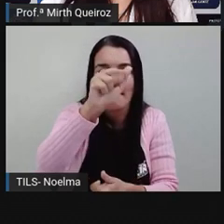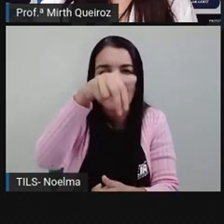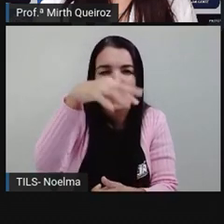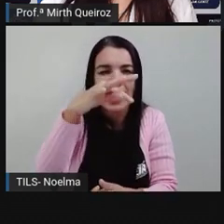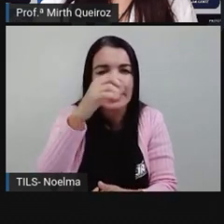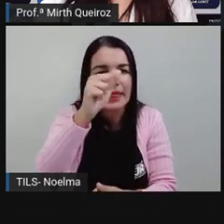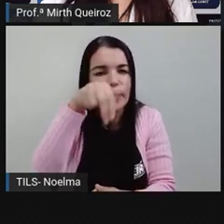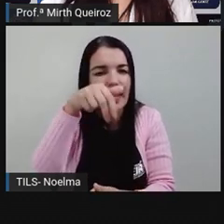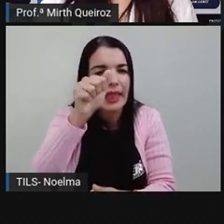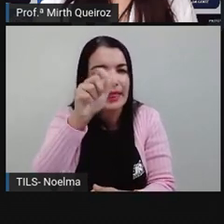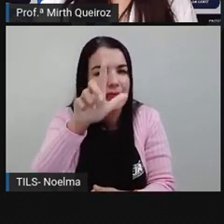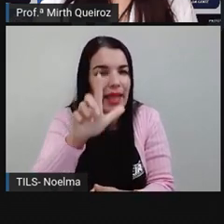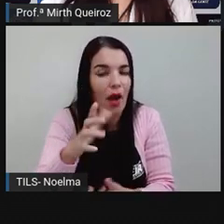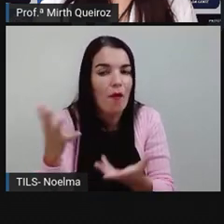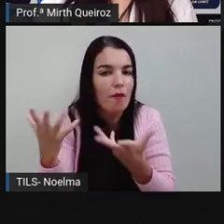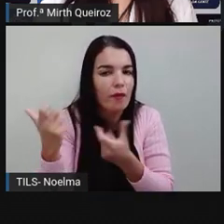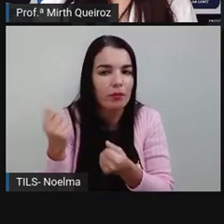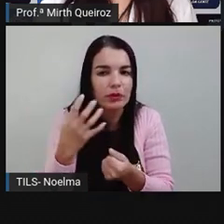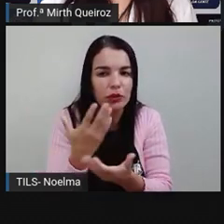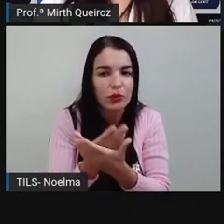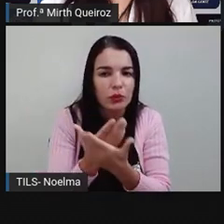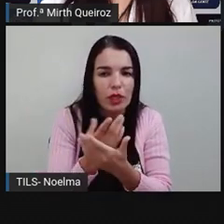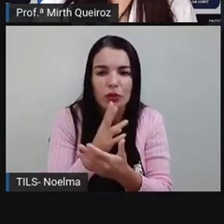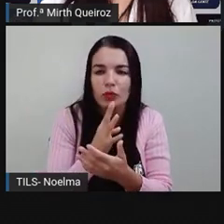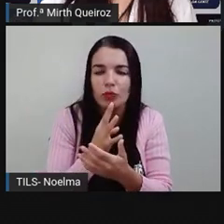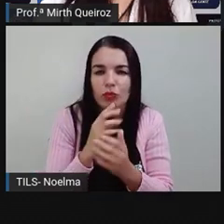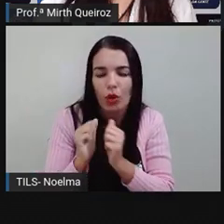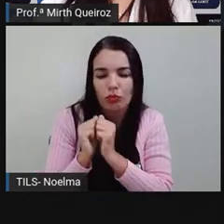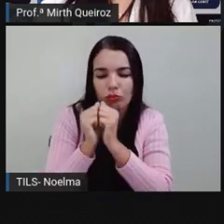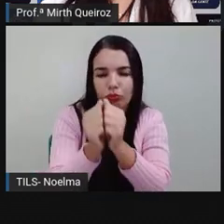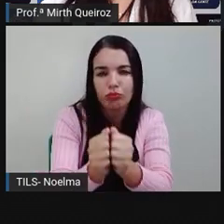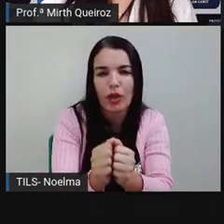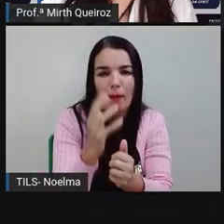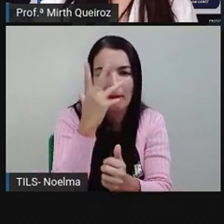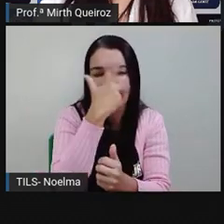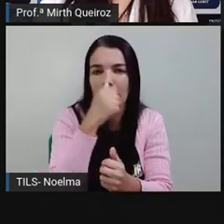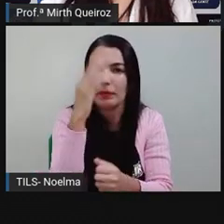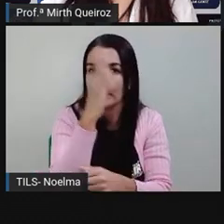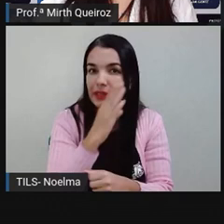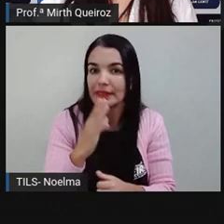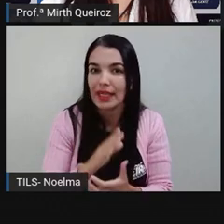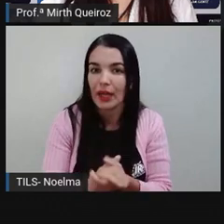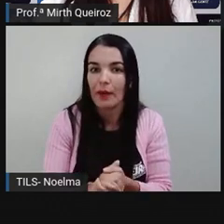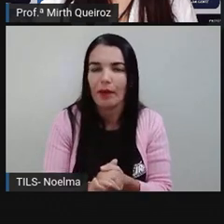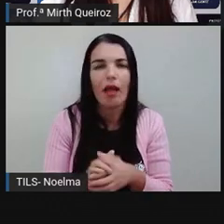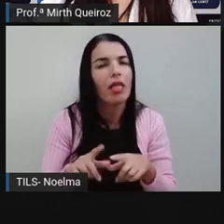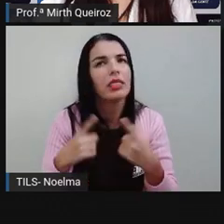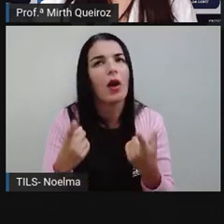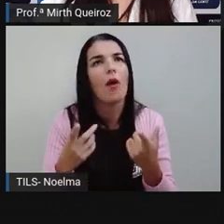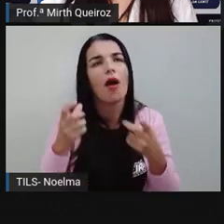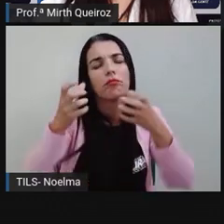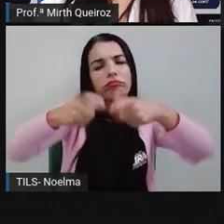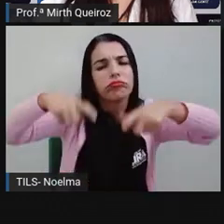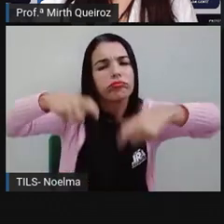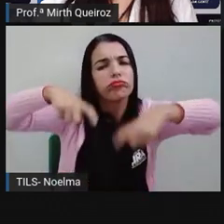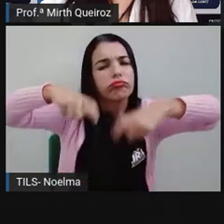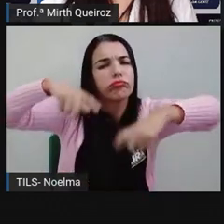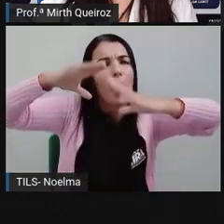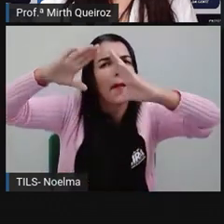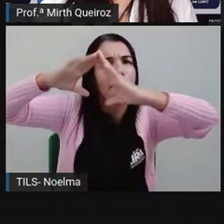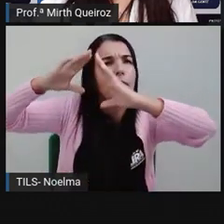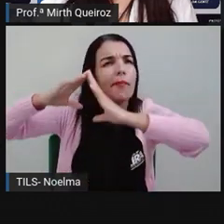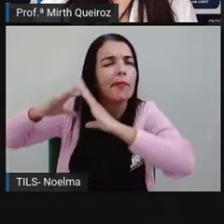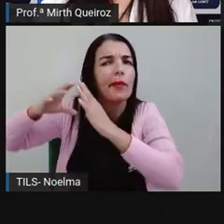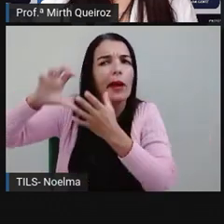estudar juntos e conhecer esse lindo bioma brasileiro. Mato Grosso do Sul faz